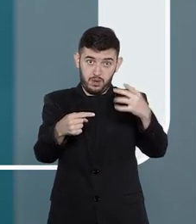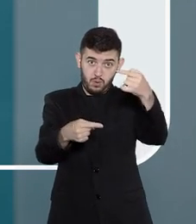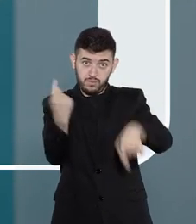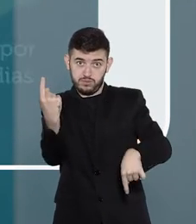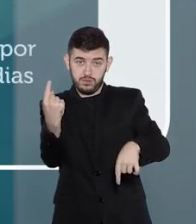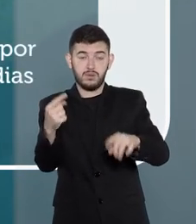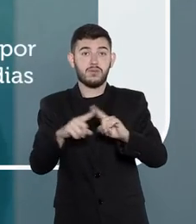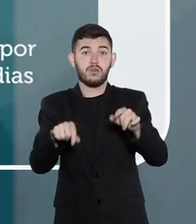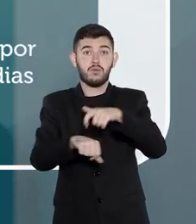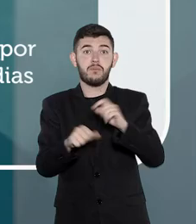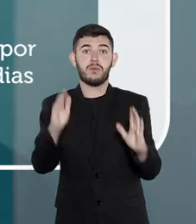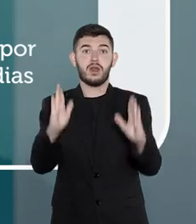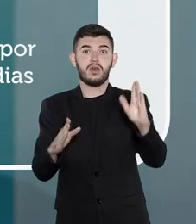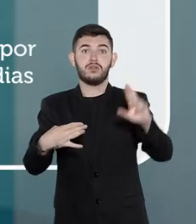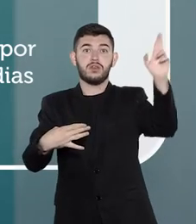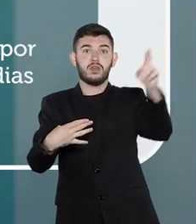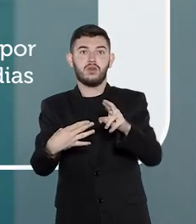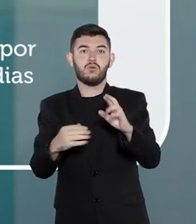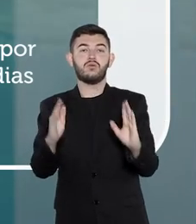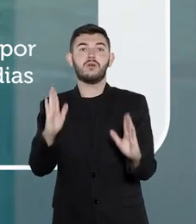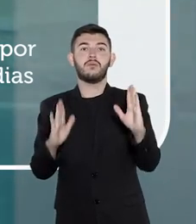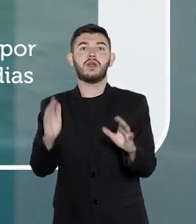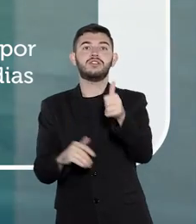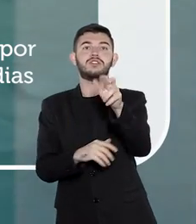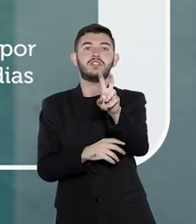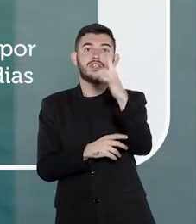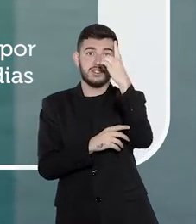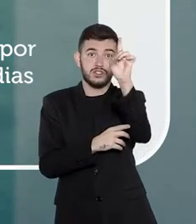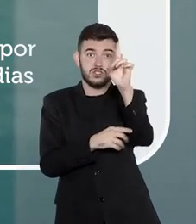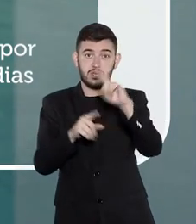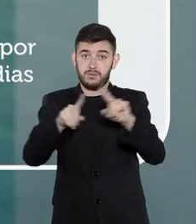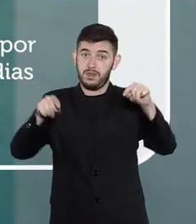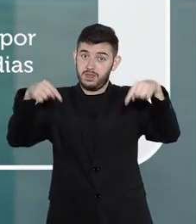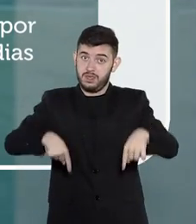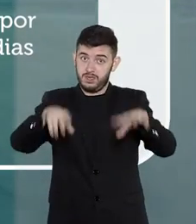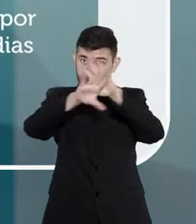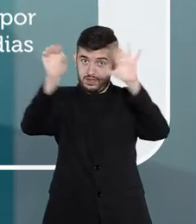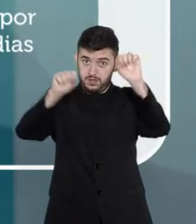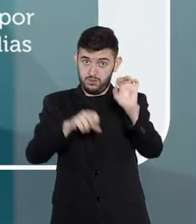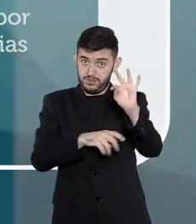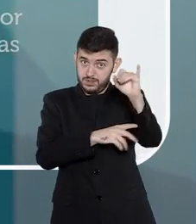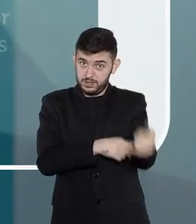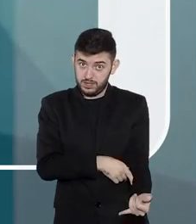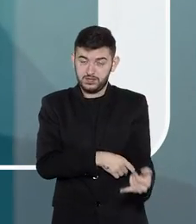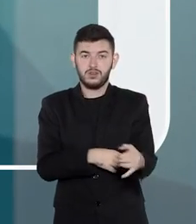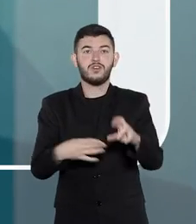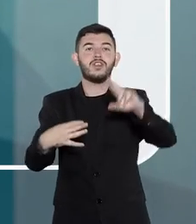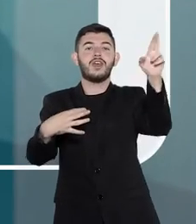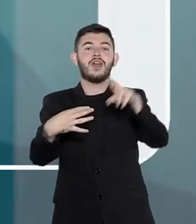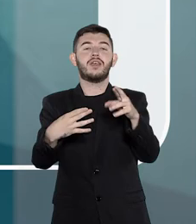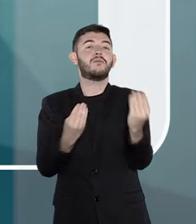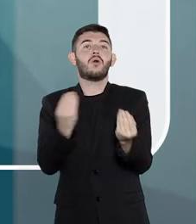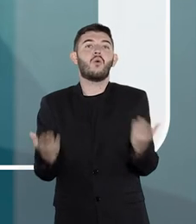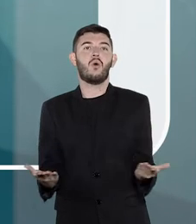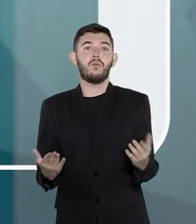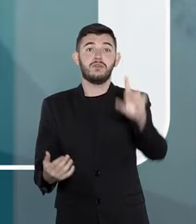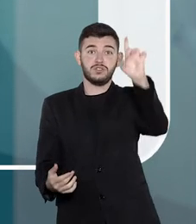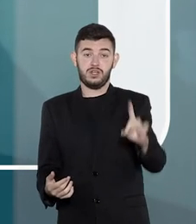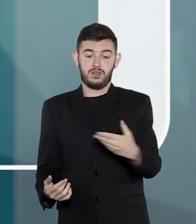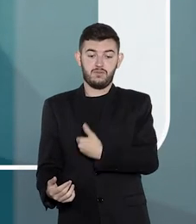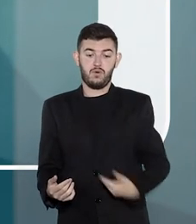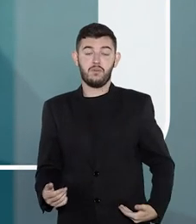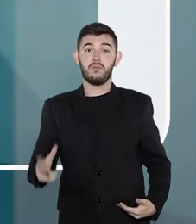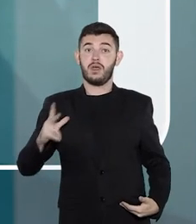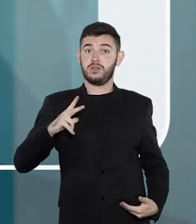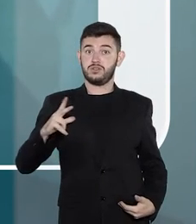ser interposto. O prazo para interpor o recurso especial é de 15 dias. No STJ, o RESP é identificado